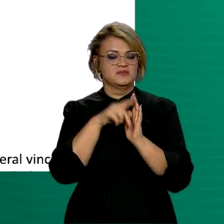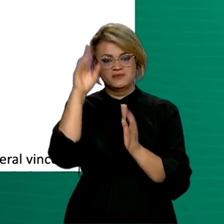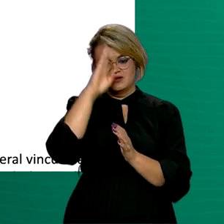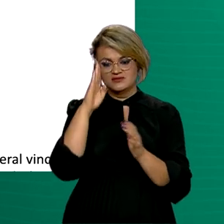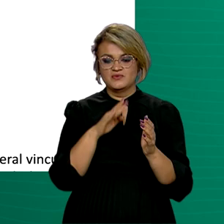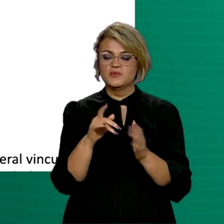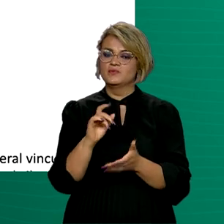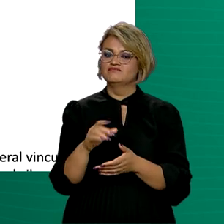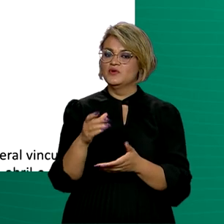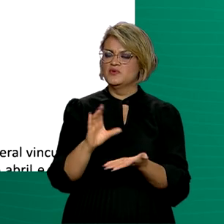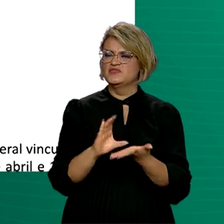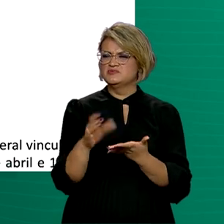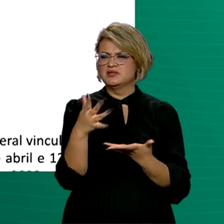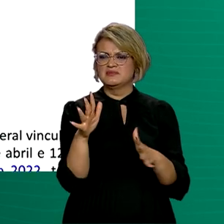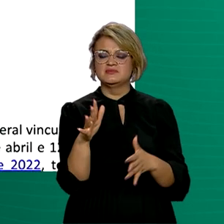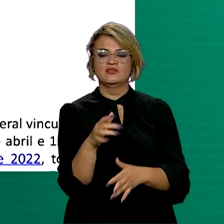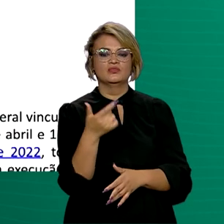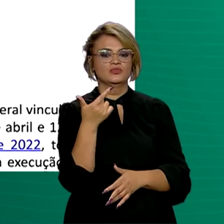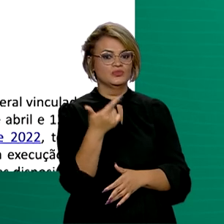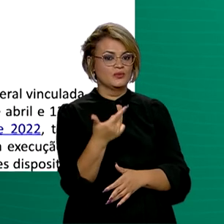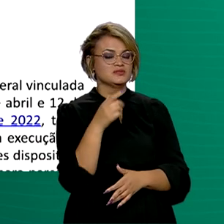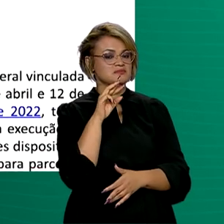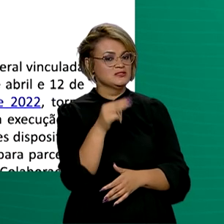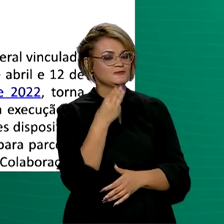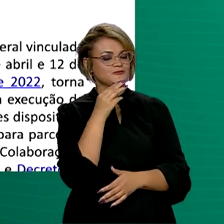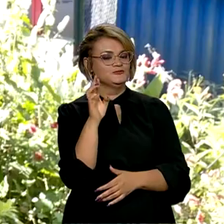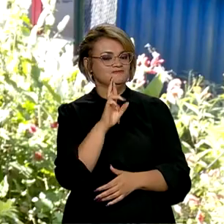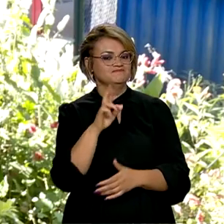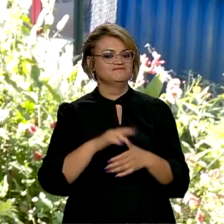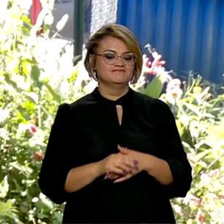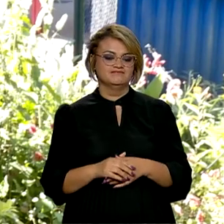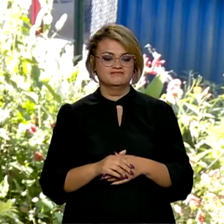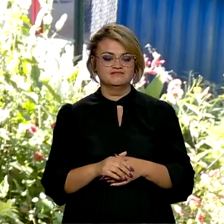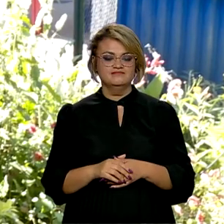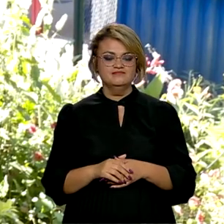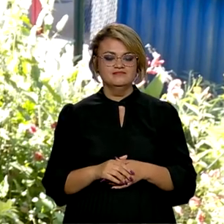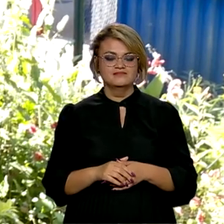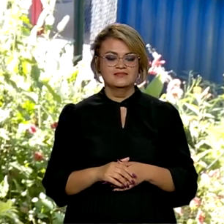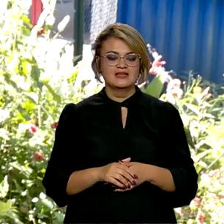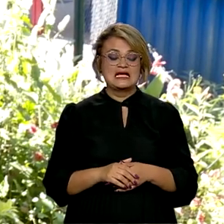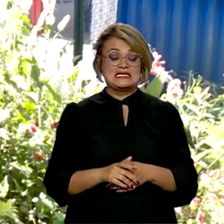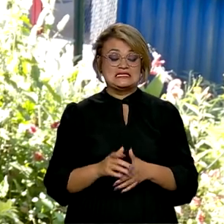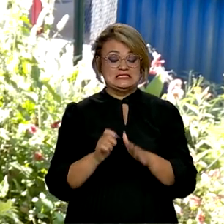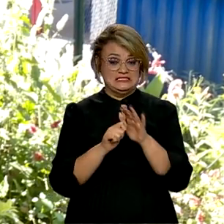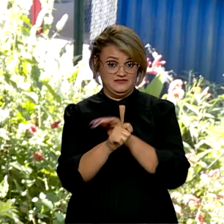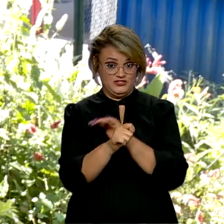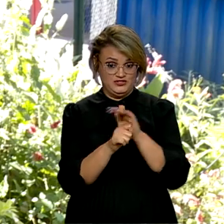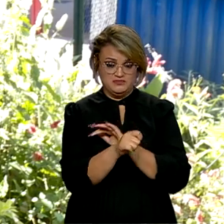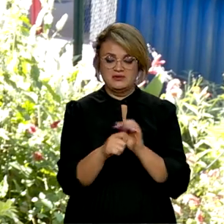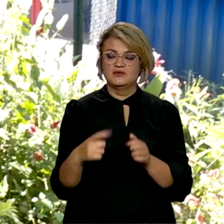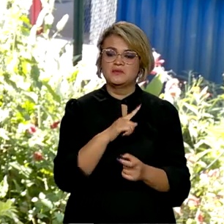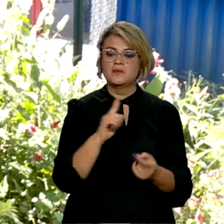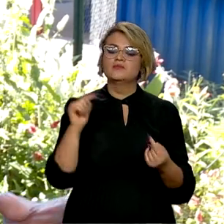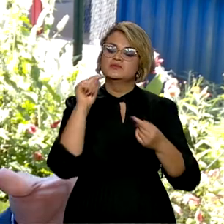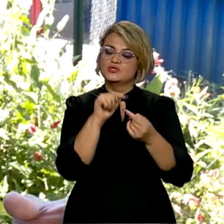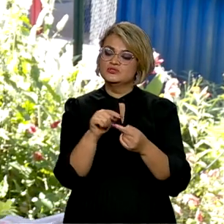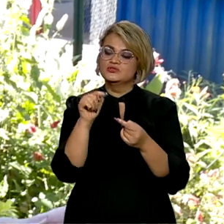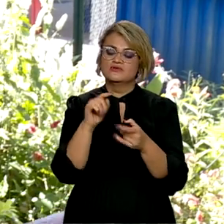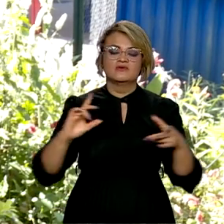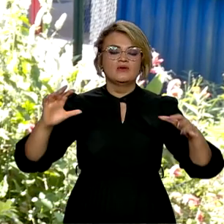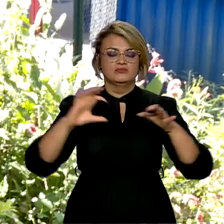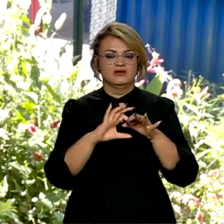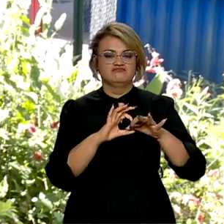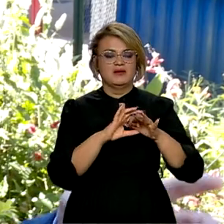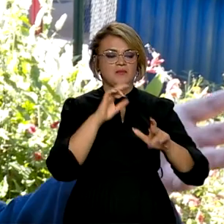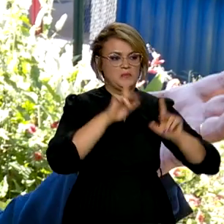O investimento previsto é de 2 milhões de reais. Esse investimento que a gente pretende fazer tem por objetivo conectar